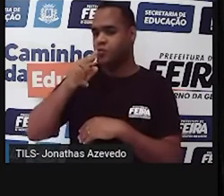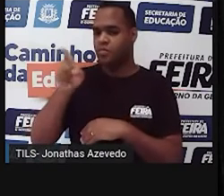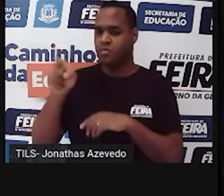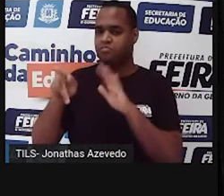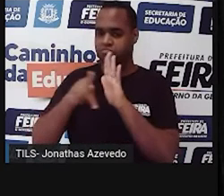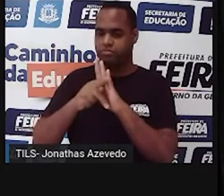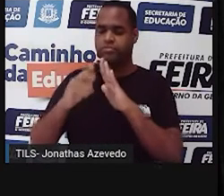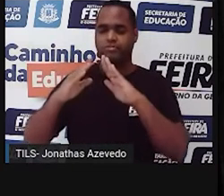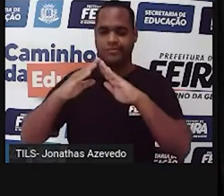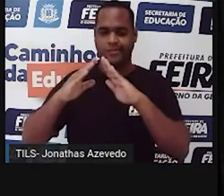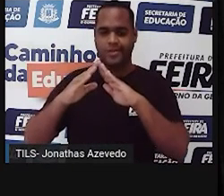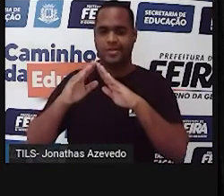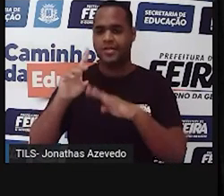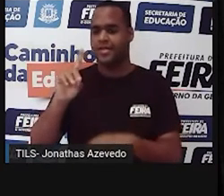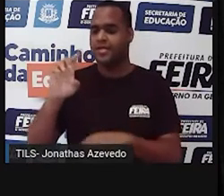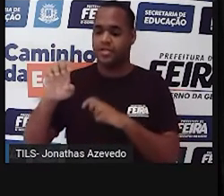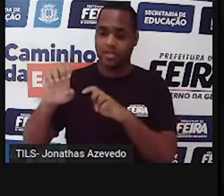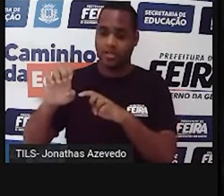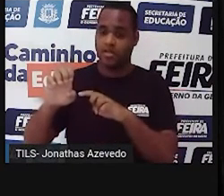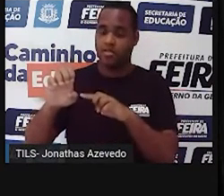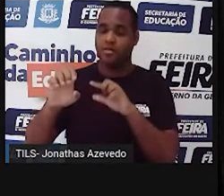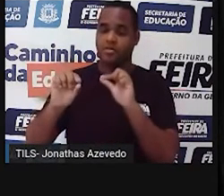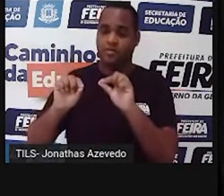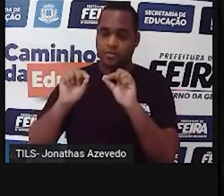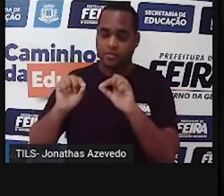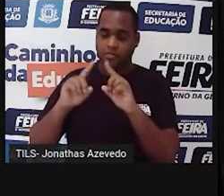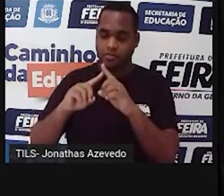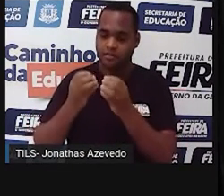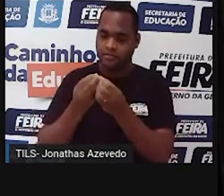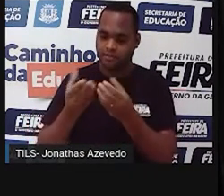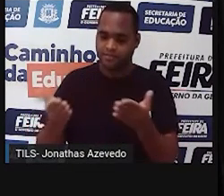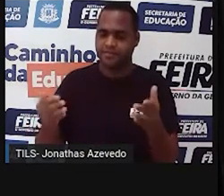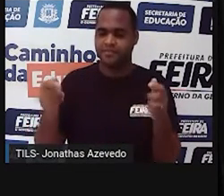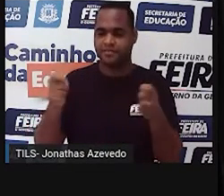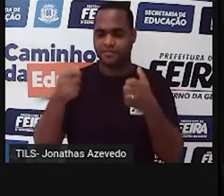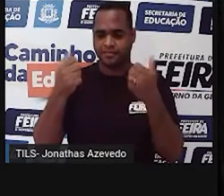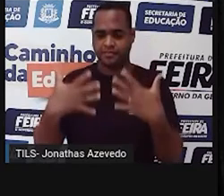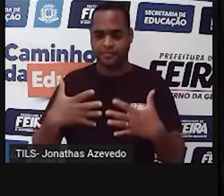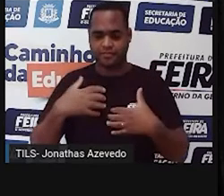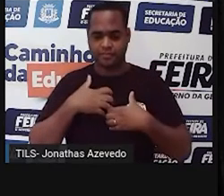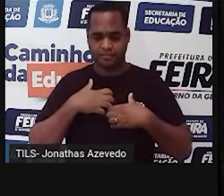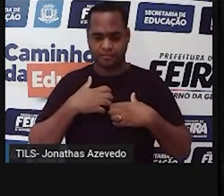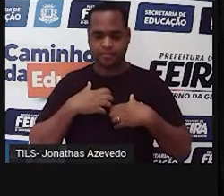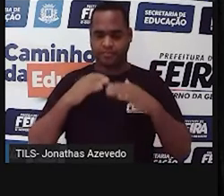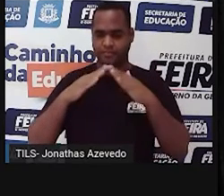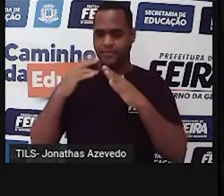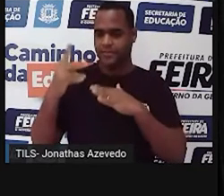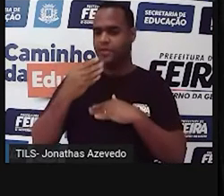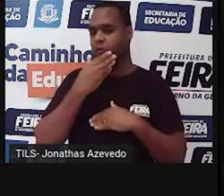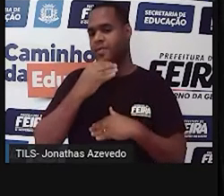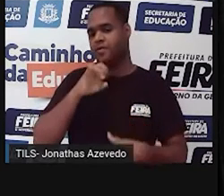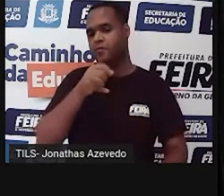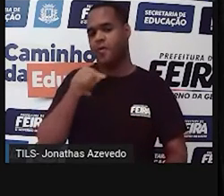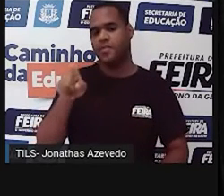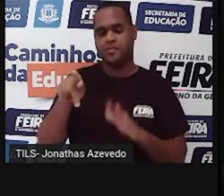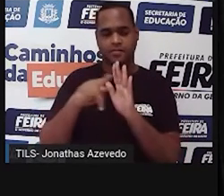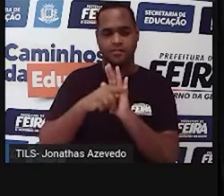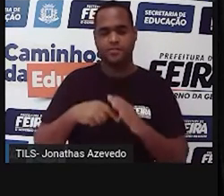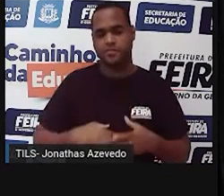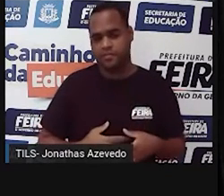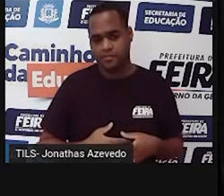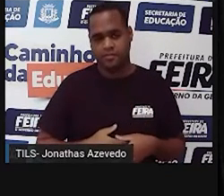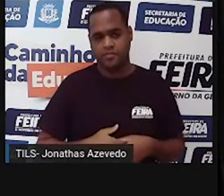essa preposição de está contribuindo para o sentido de que a casa pertence a João. De causa.